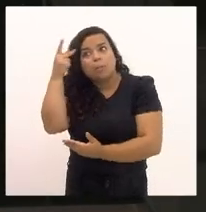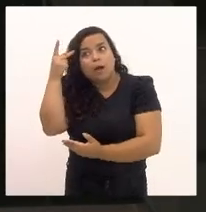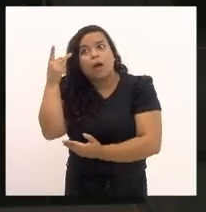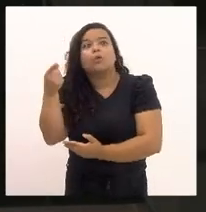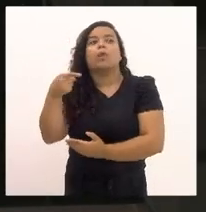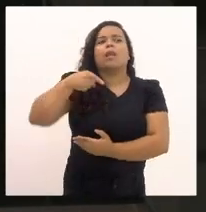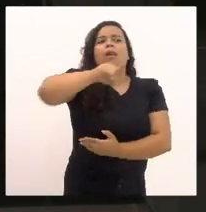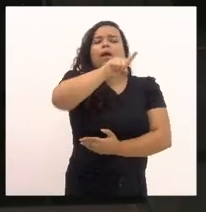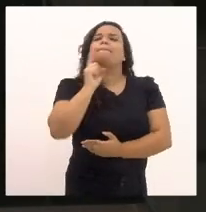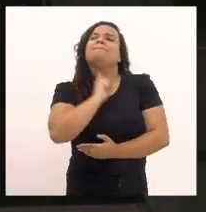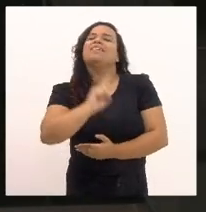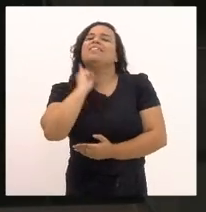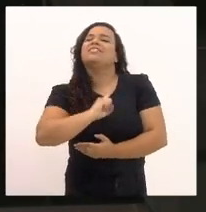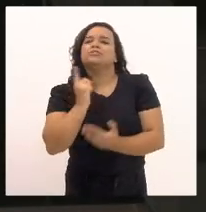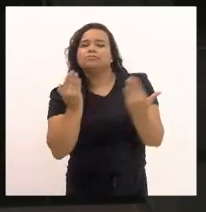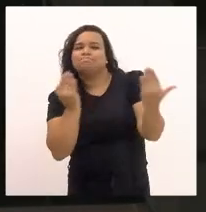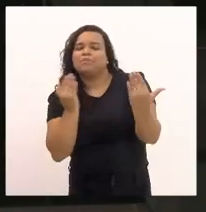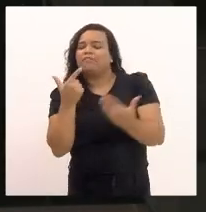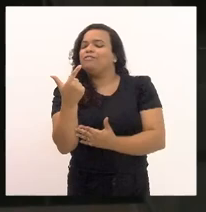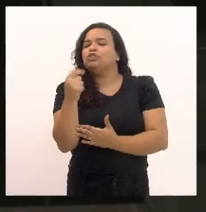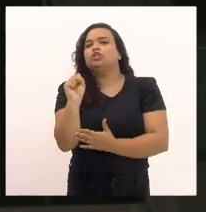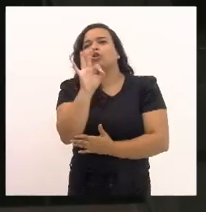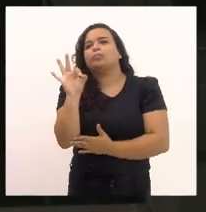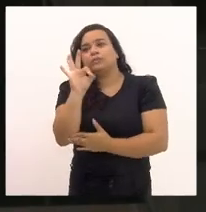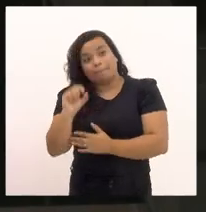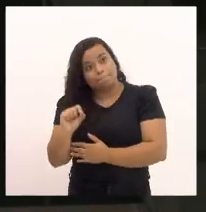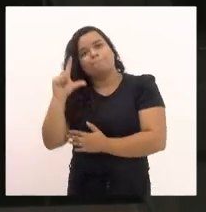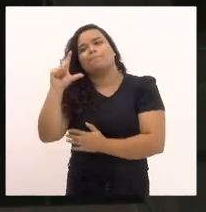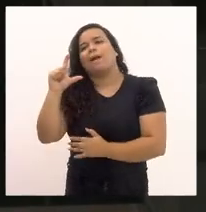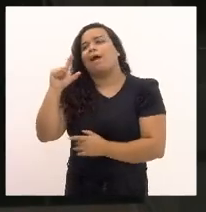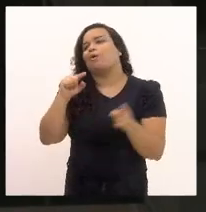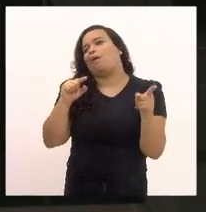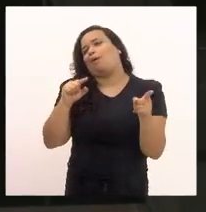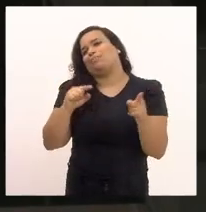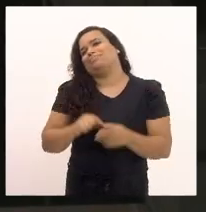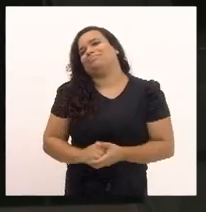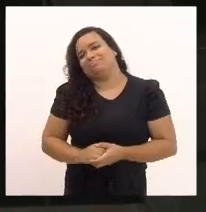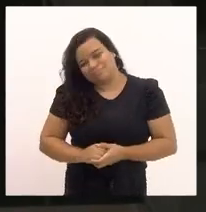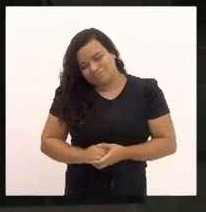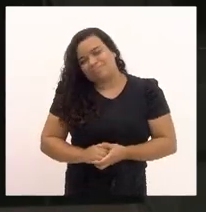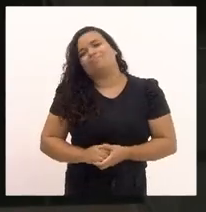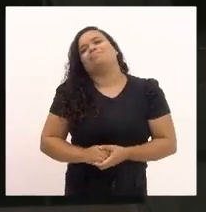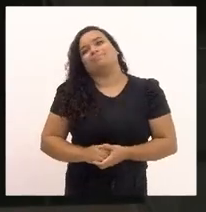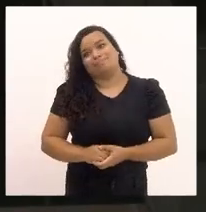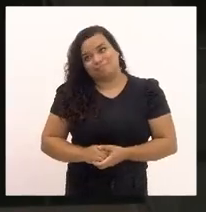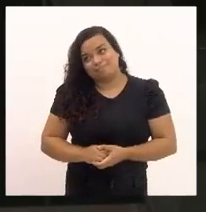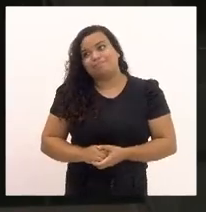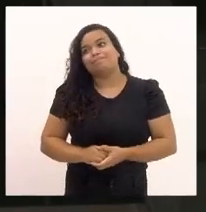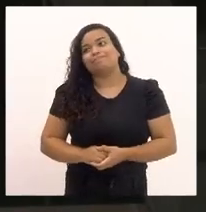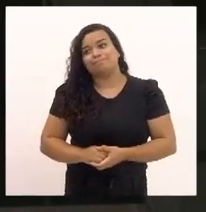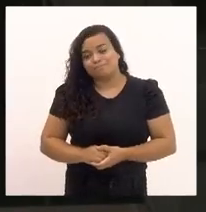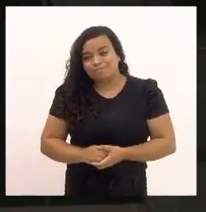% maior que Minas Gerais.